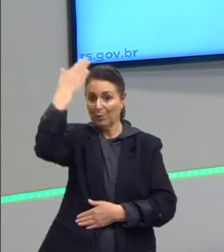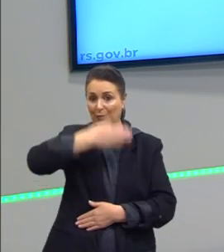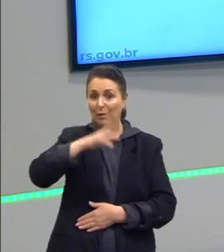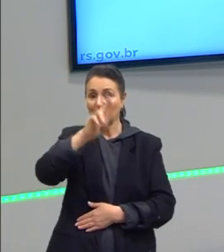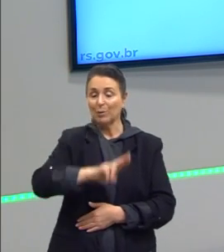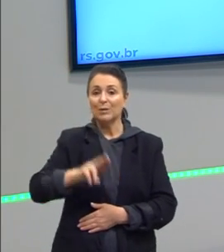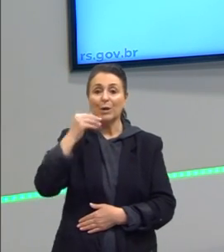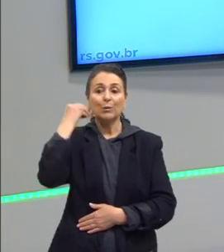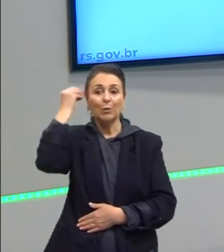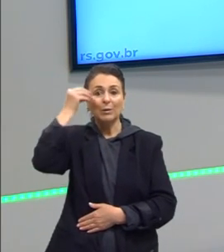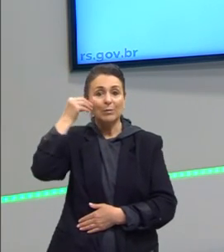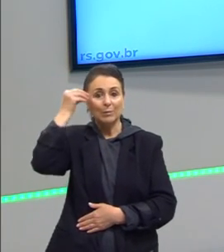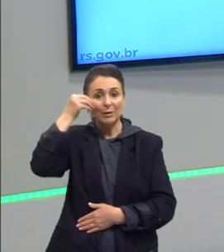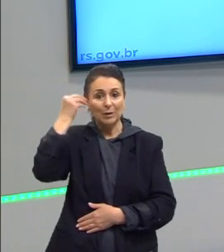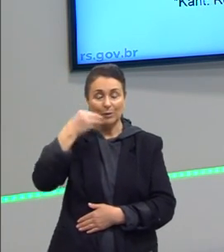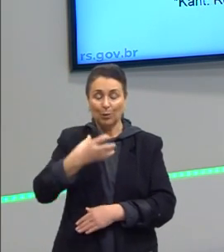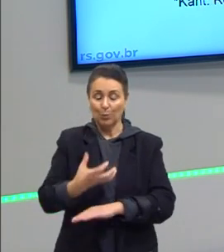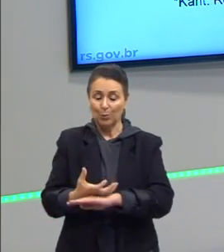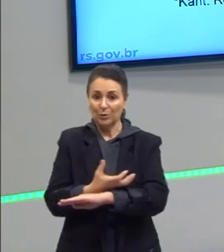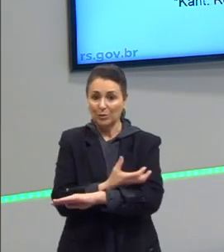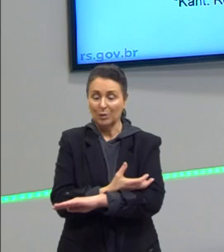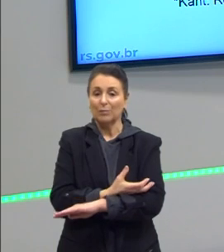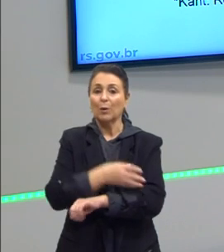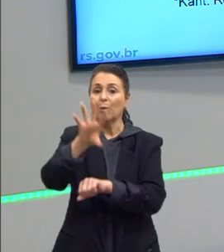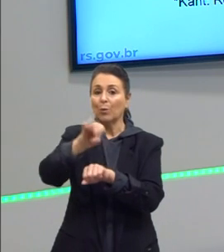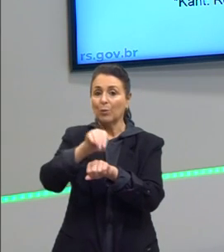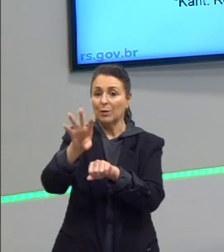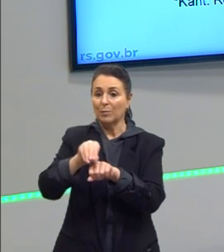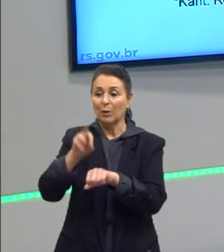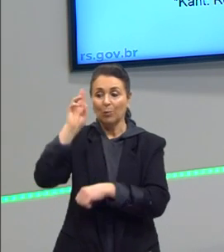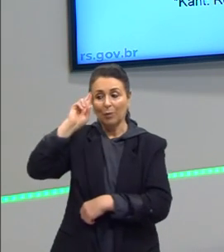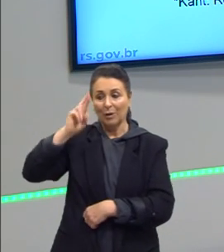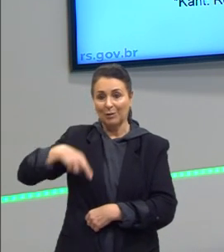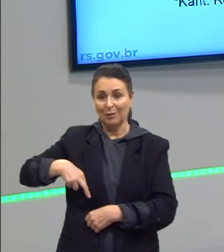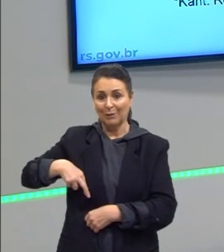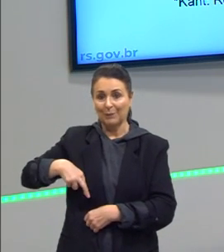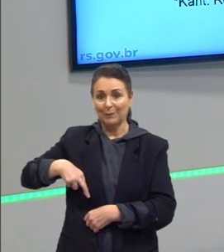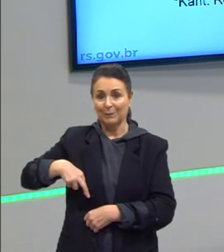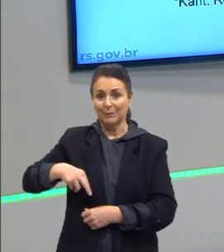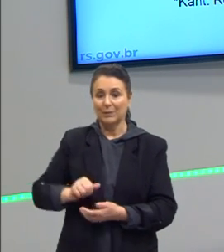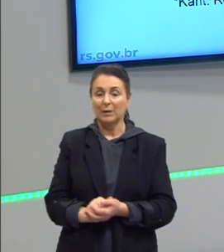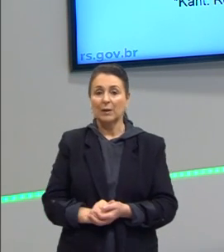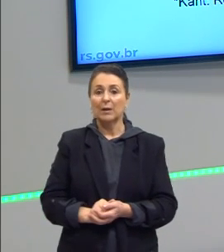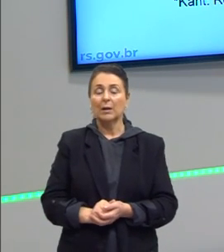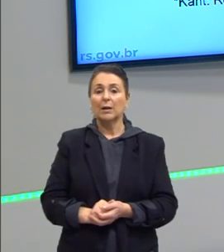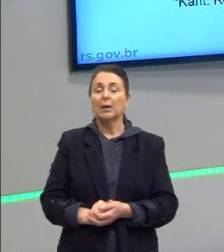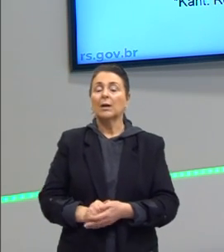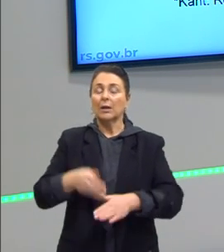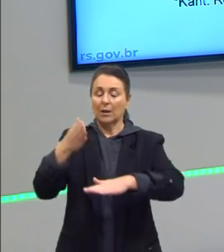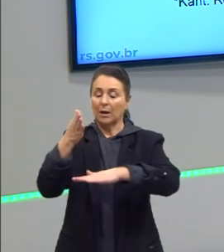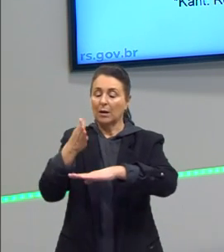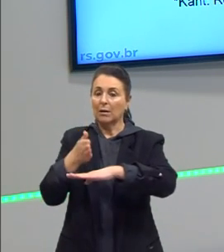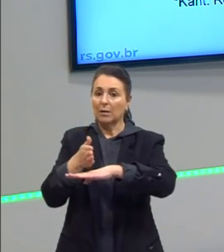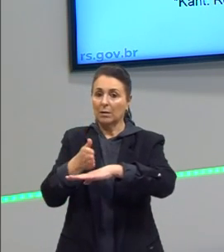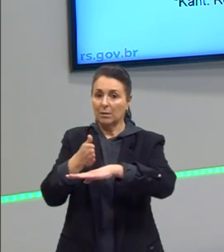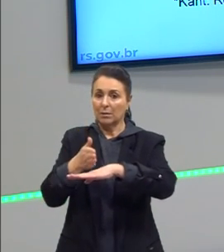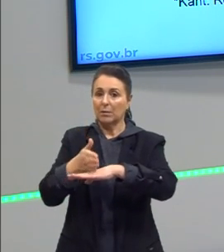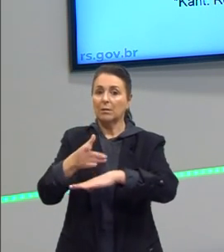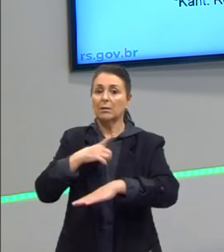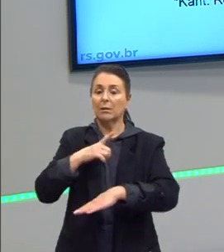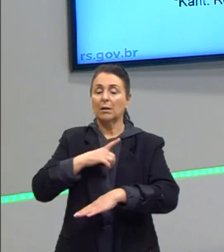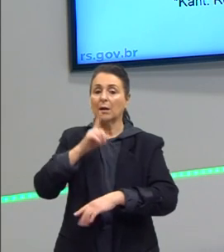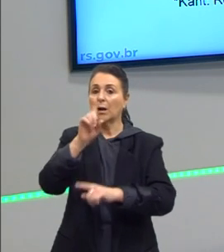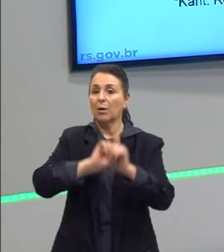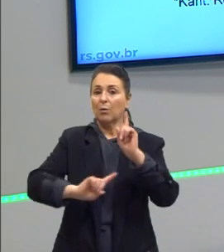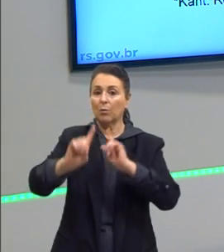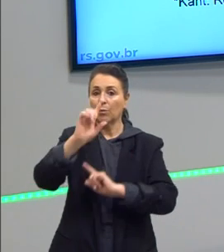do sensível, o conhecimento racional fazia essa junção. Na modernidade, nós vamos ver alguns filósofos que vão